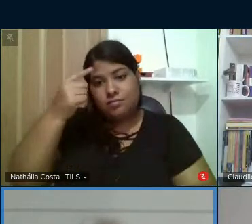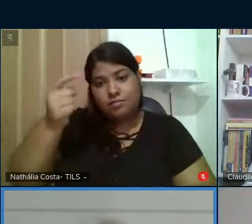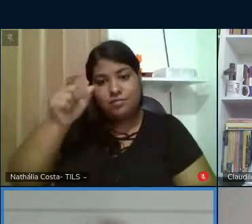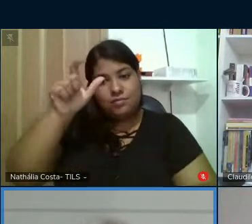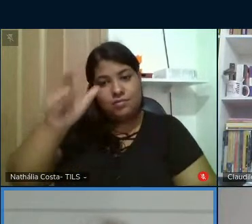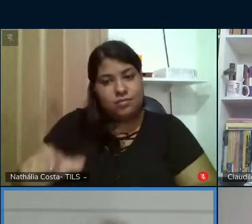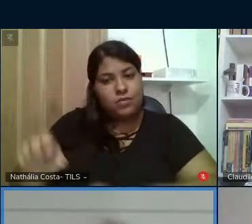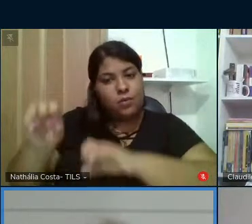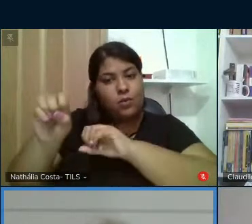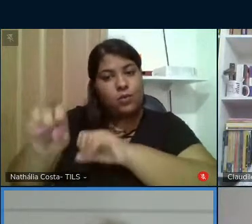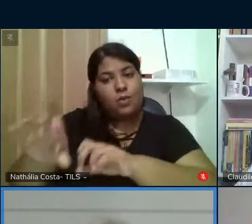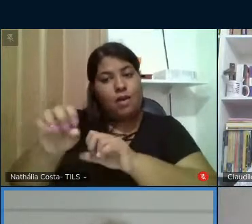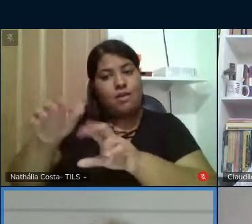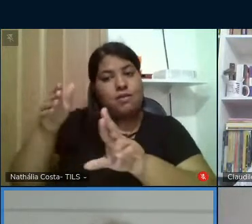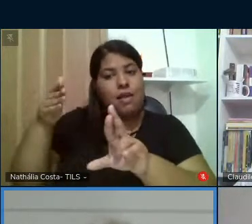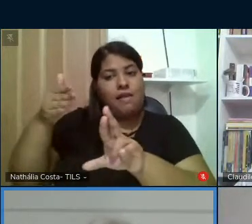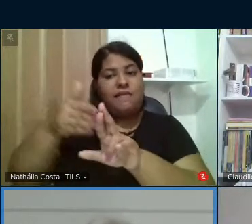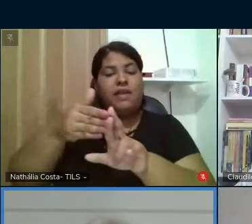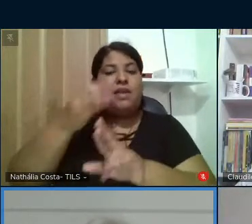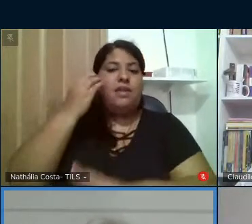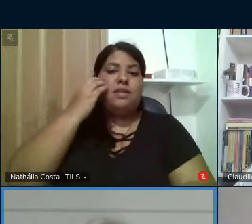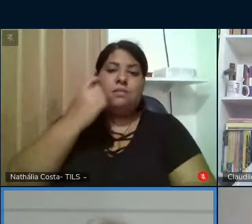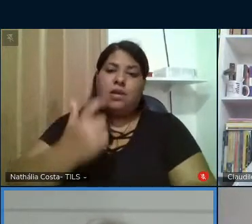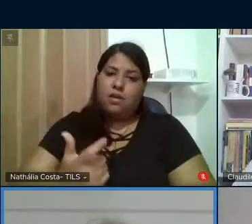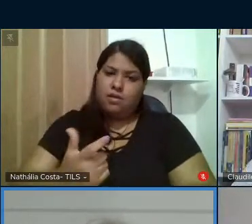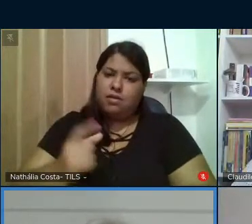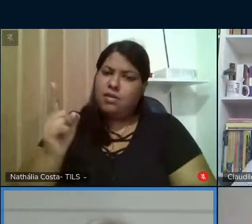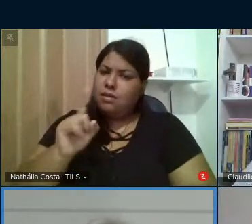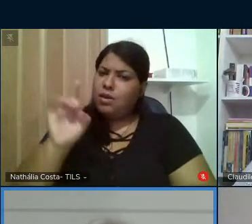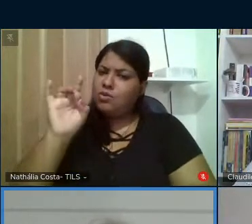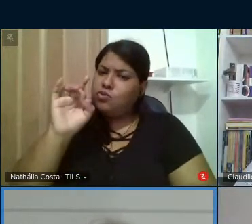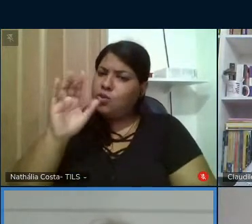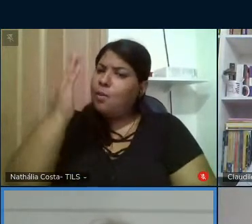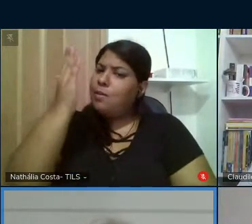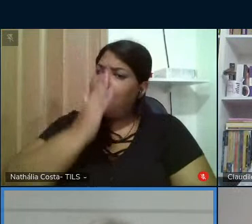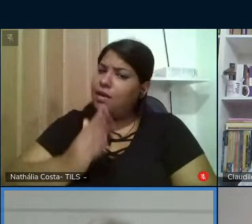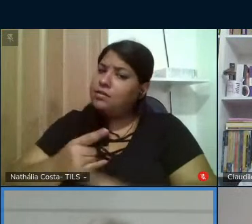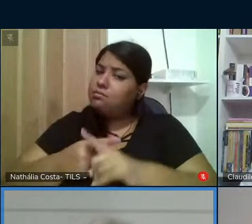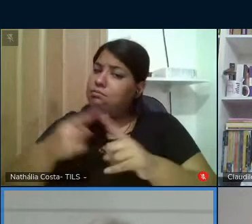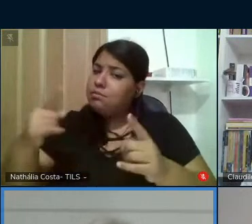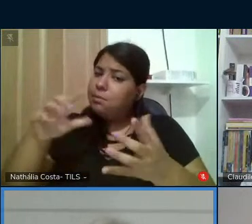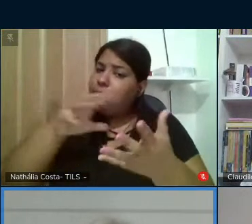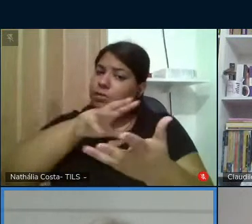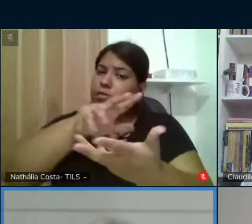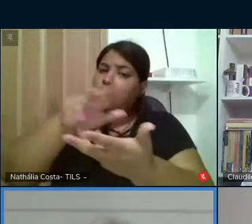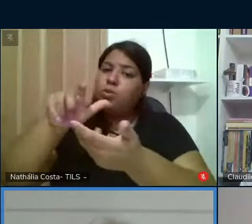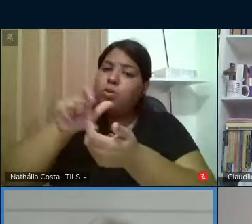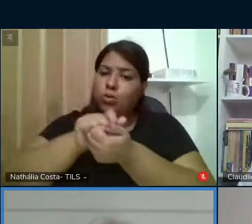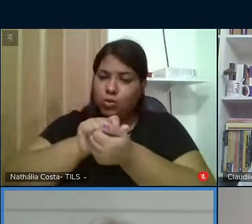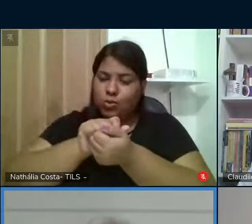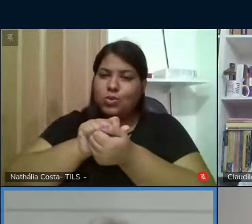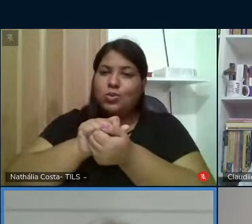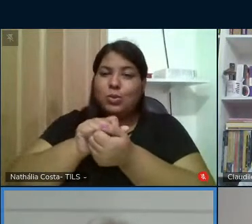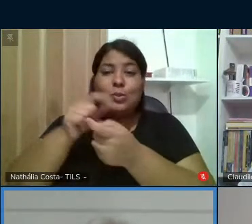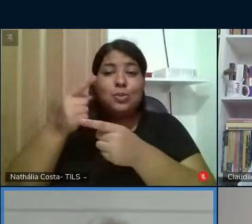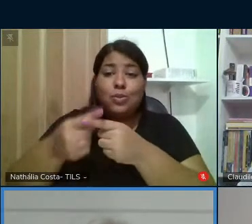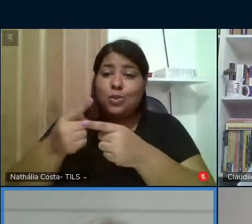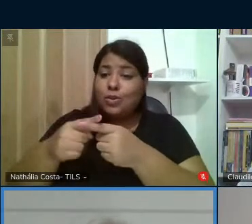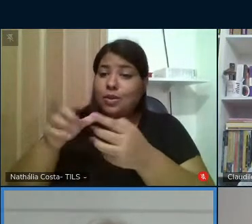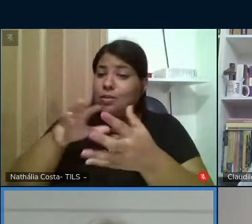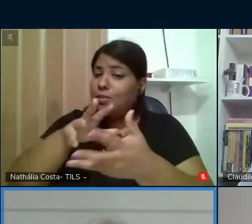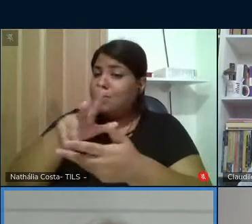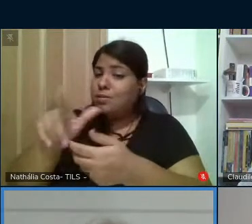referência não somente para o Brasil mas para o mundo porque o mundo é que